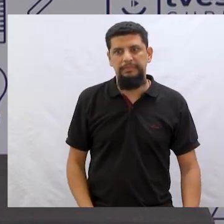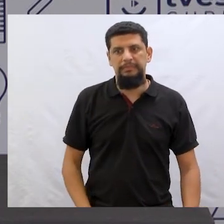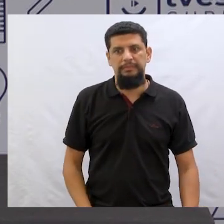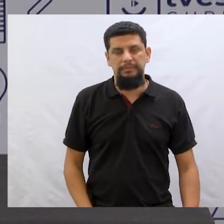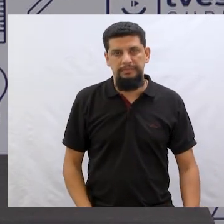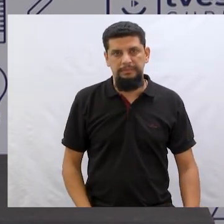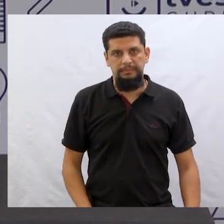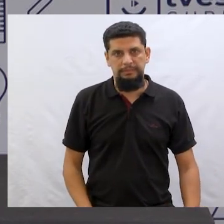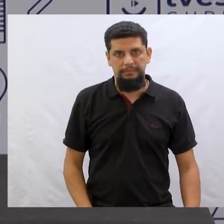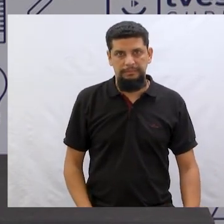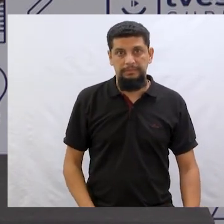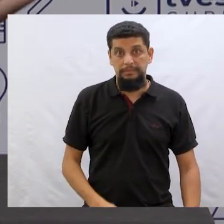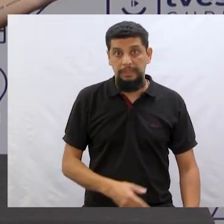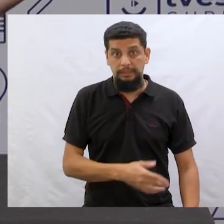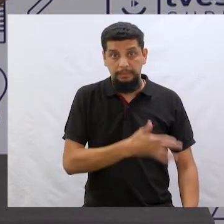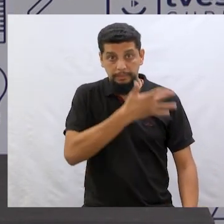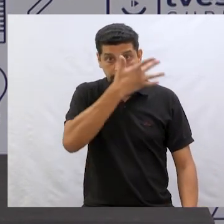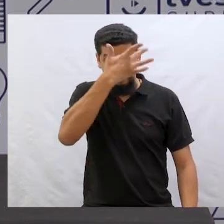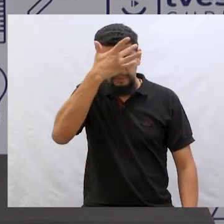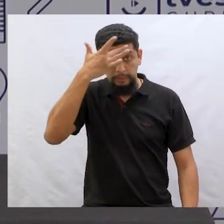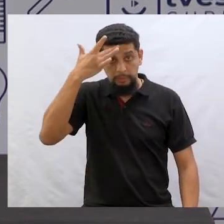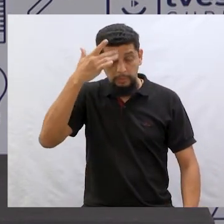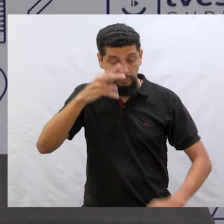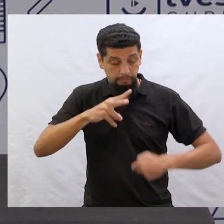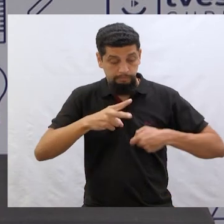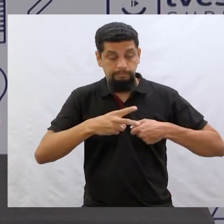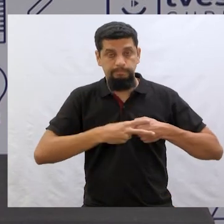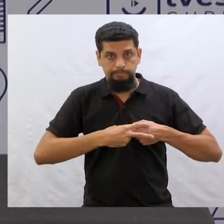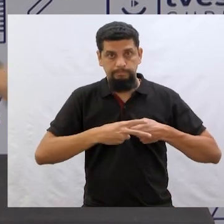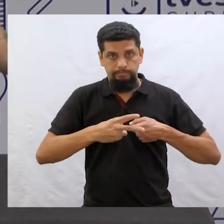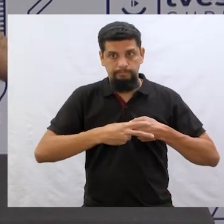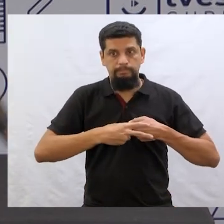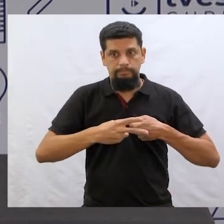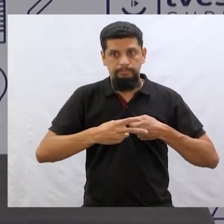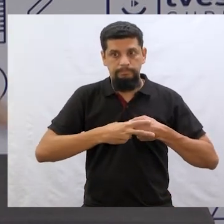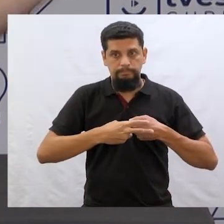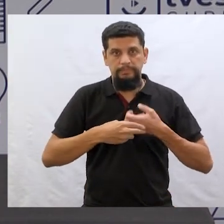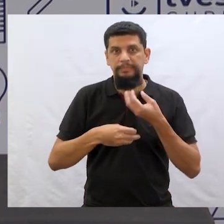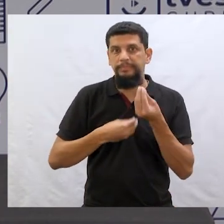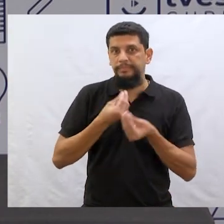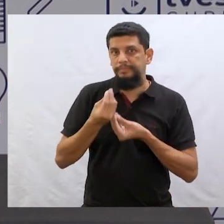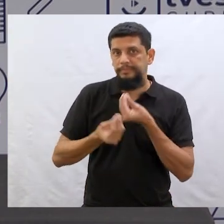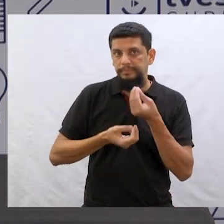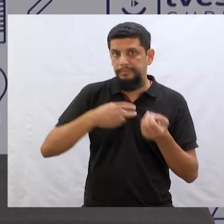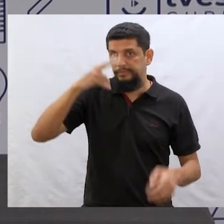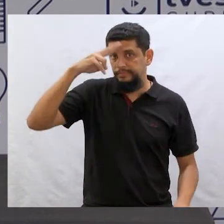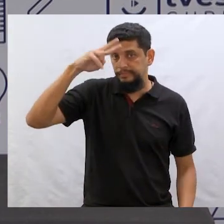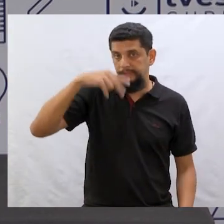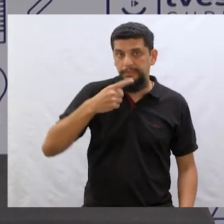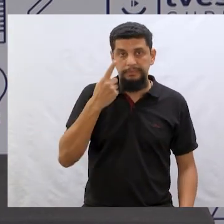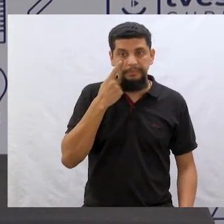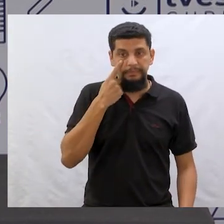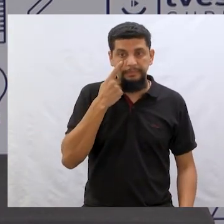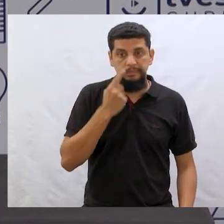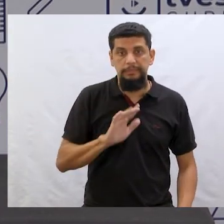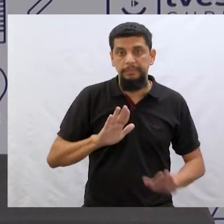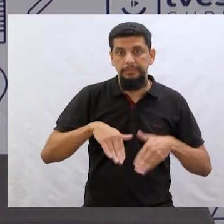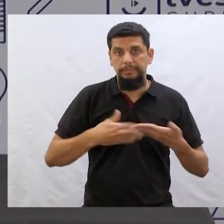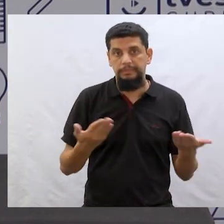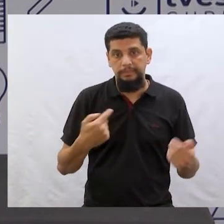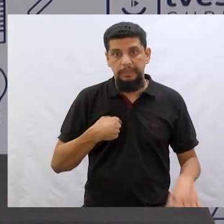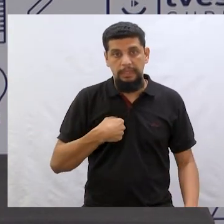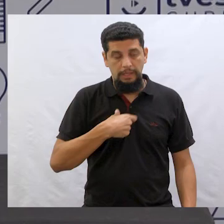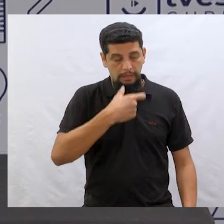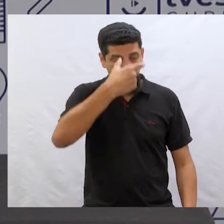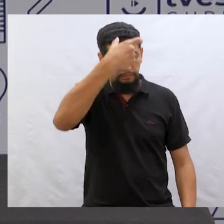dizendo... Não é pessoa ou pessoa, gente? É pessoa do verbo. Então, vamos ver também como é que é essa história aqui. Olha